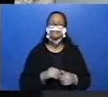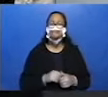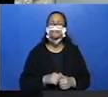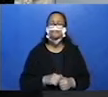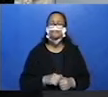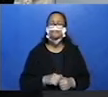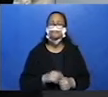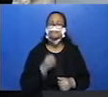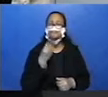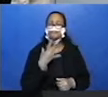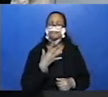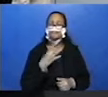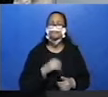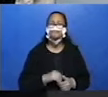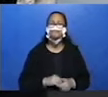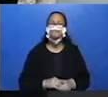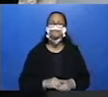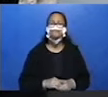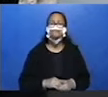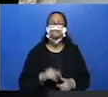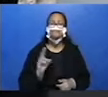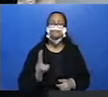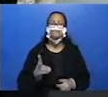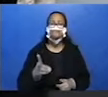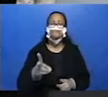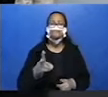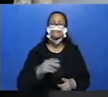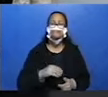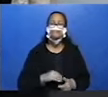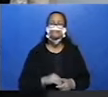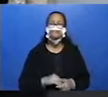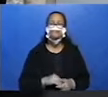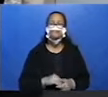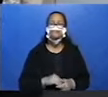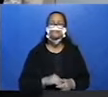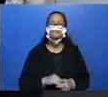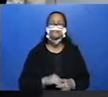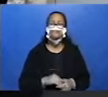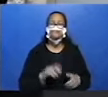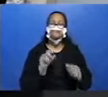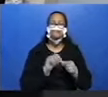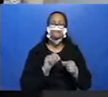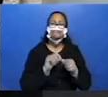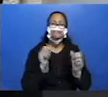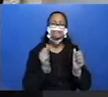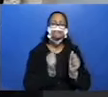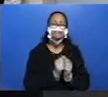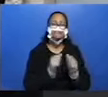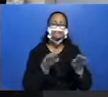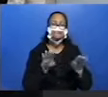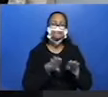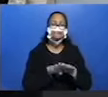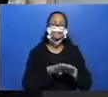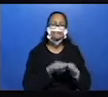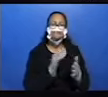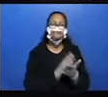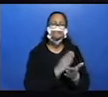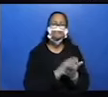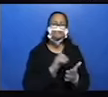Então, vamos lá. Vamos dar continuidade. Vamos fazer juntos também. Na página 16.